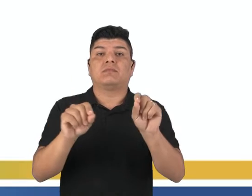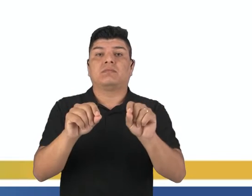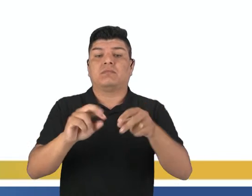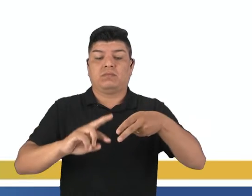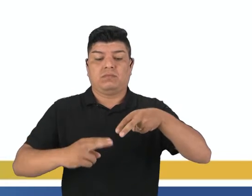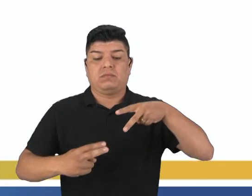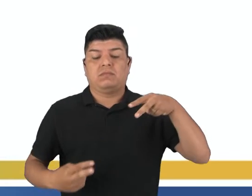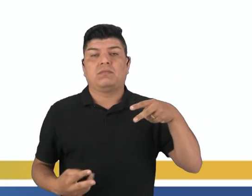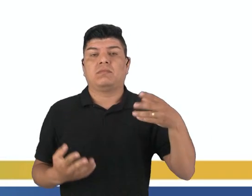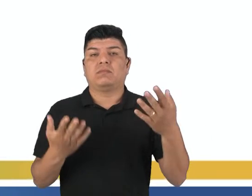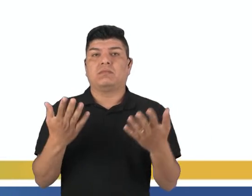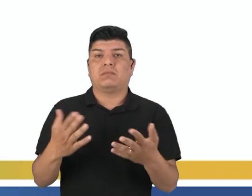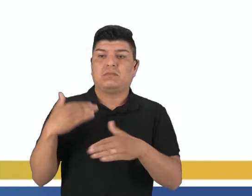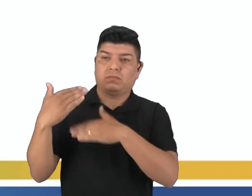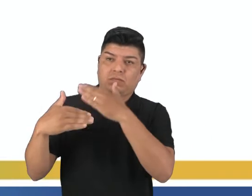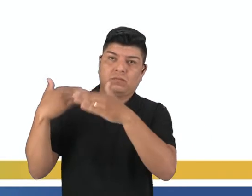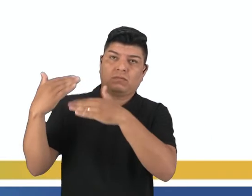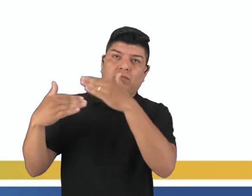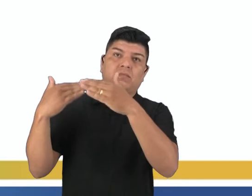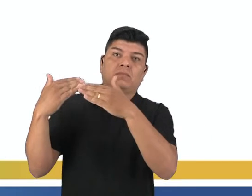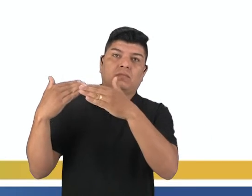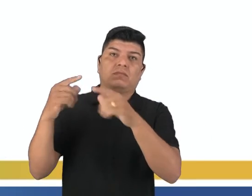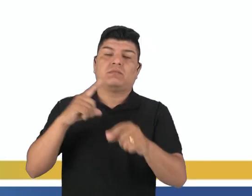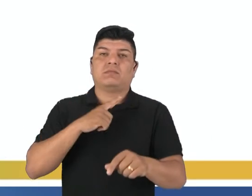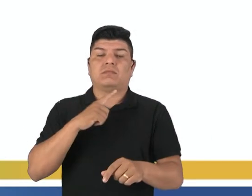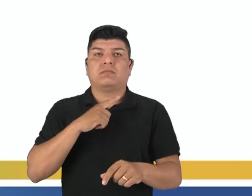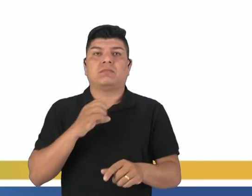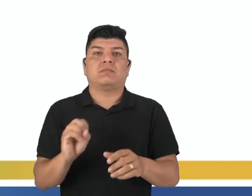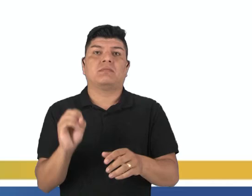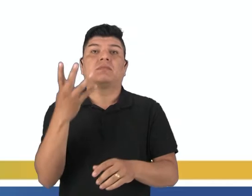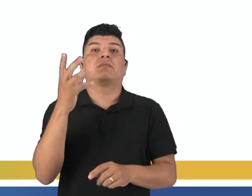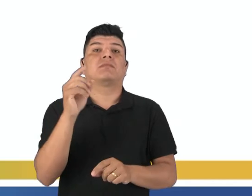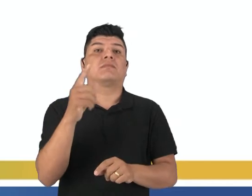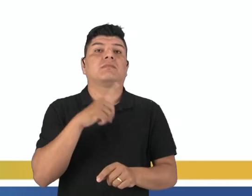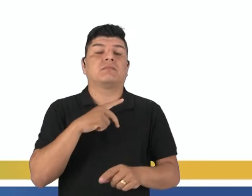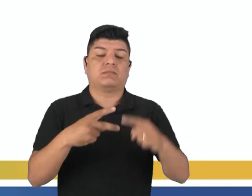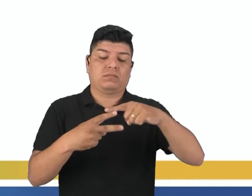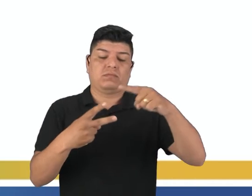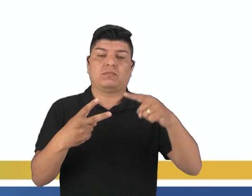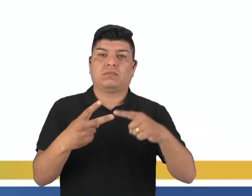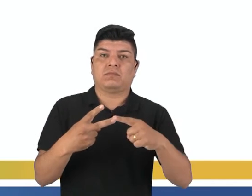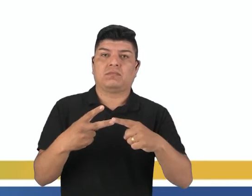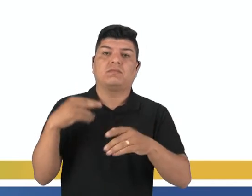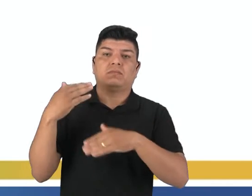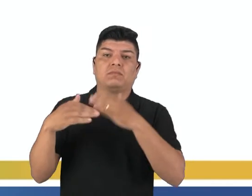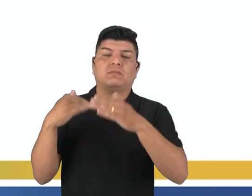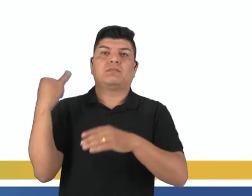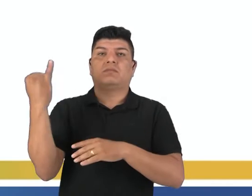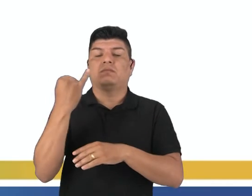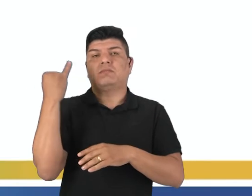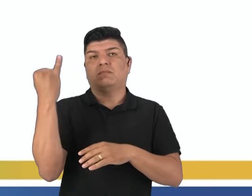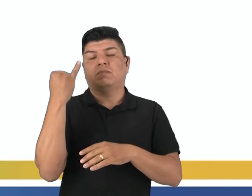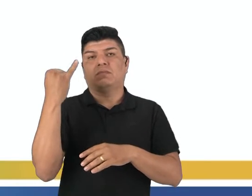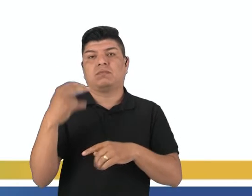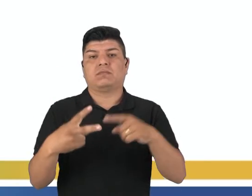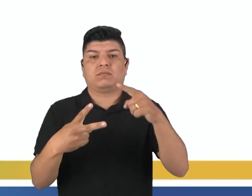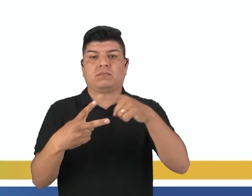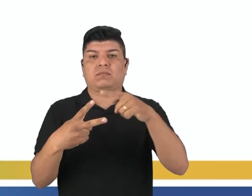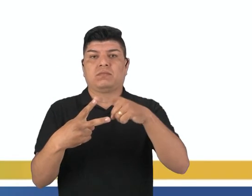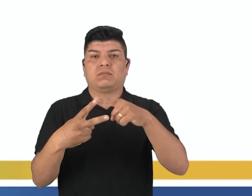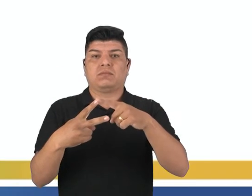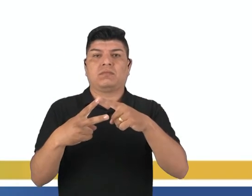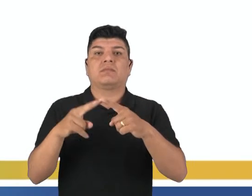então, nesse caso, no processo de síntese proteica, nós temos dois processos muito importantes, que são a